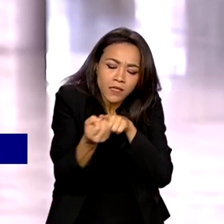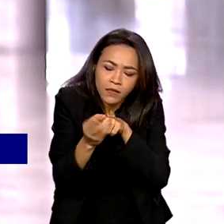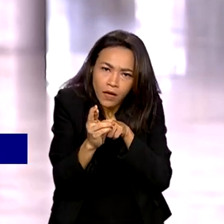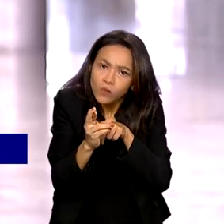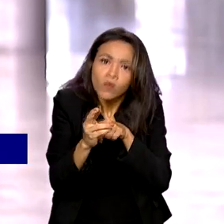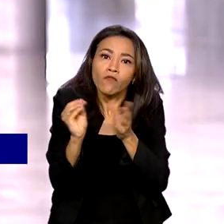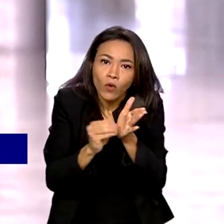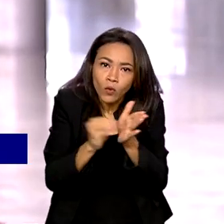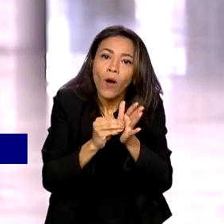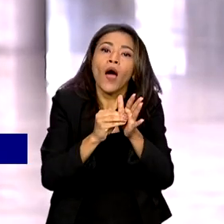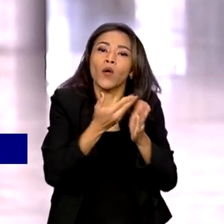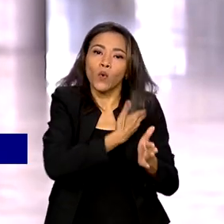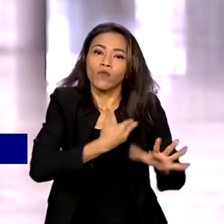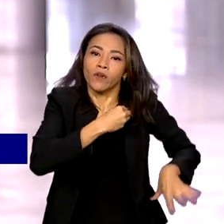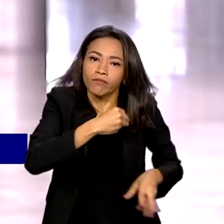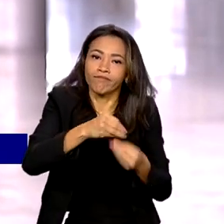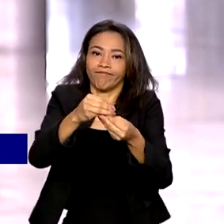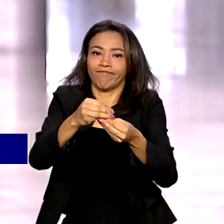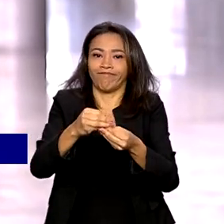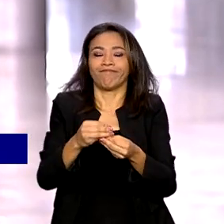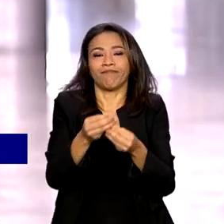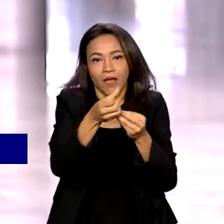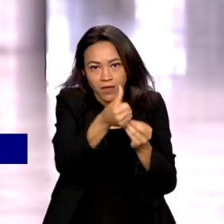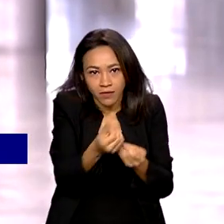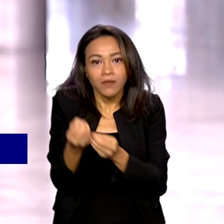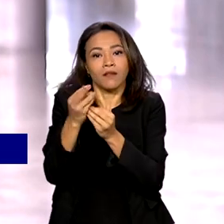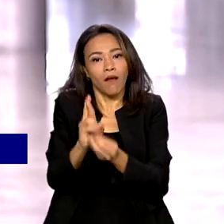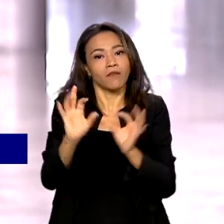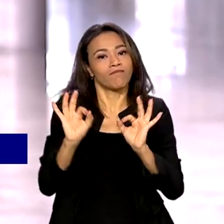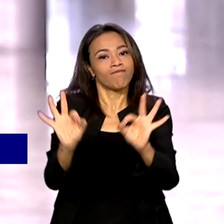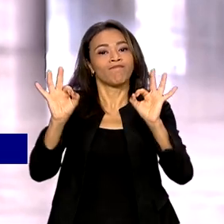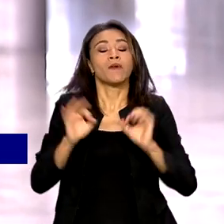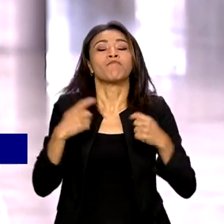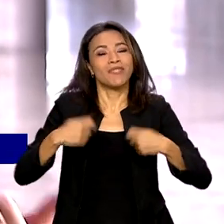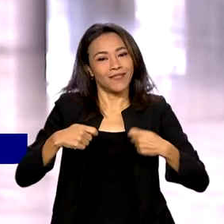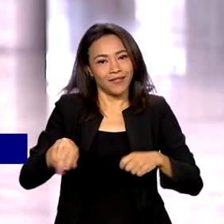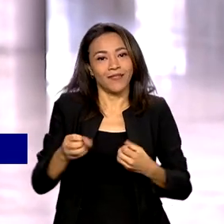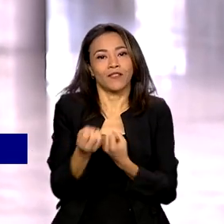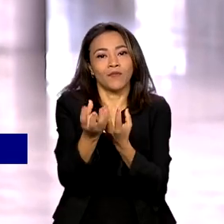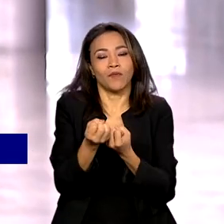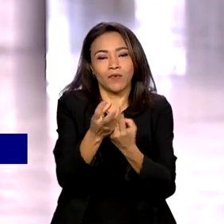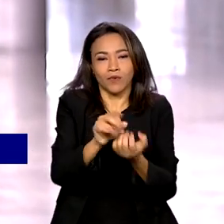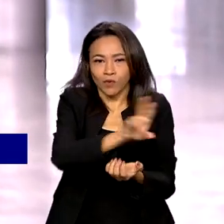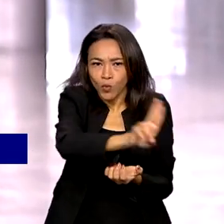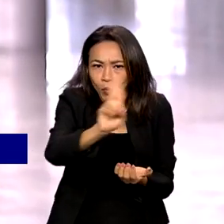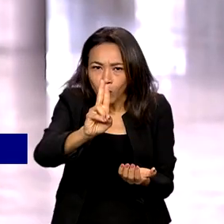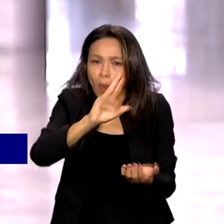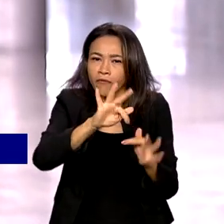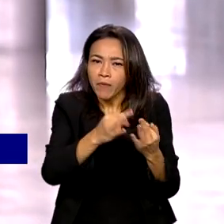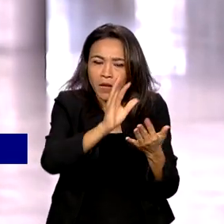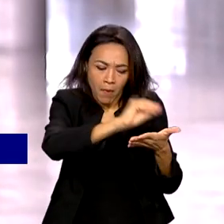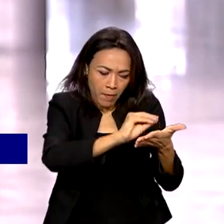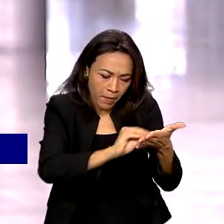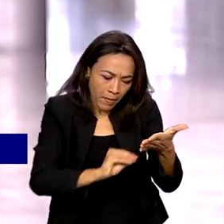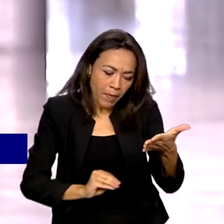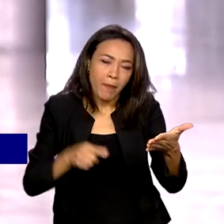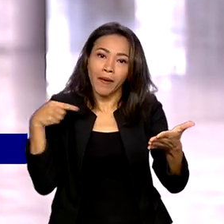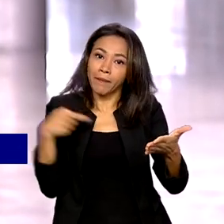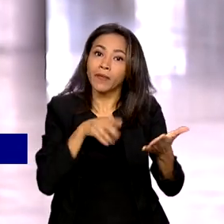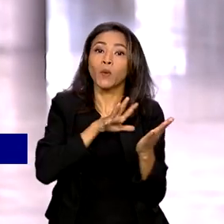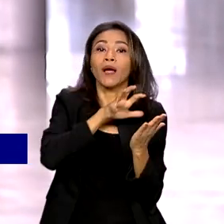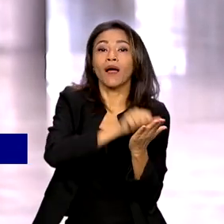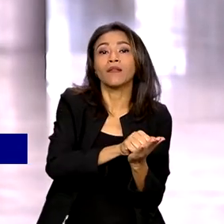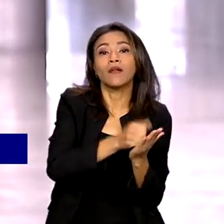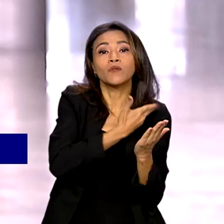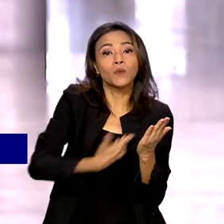acesso ao pagamento, é preciso estar com os dados atualizados no Cadastro Único para Programas Sociais do Governo Federal.